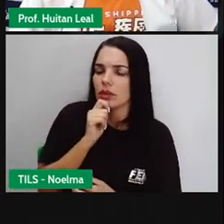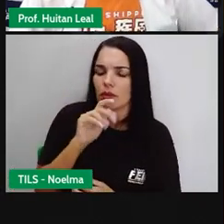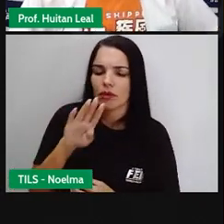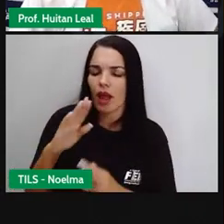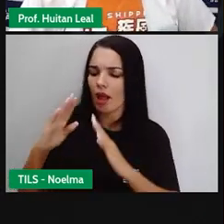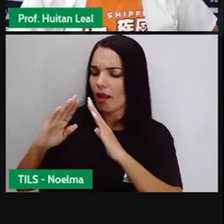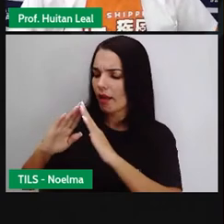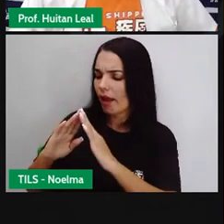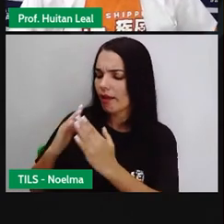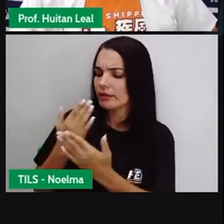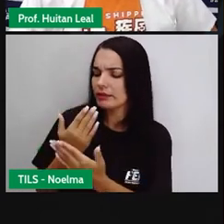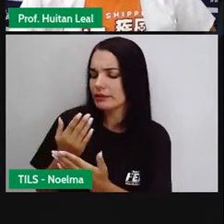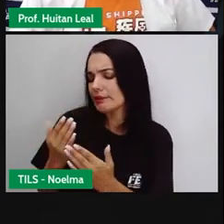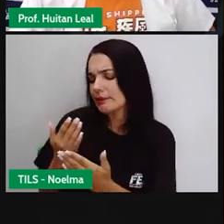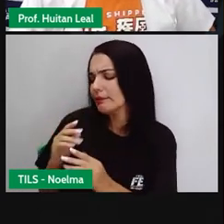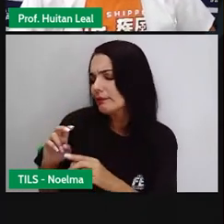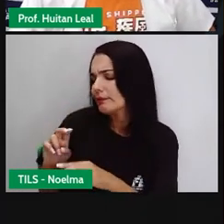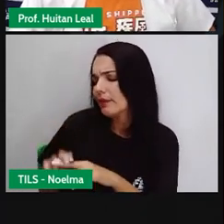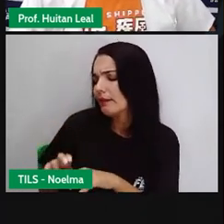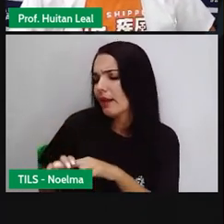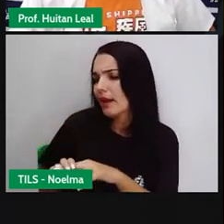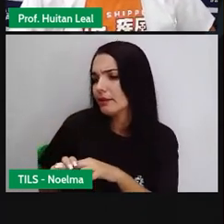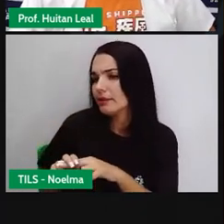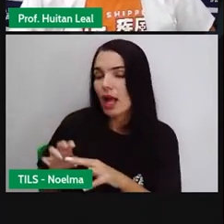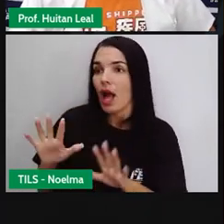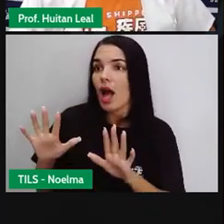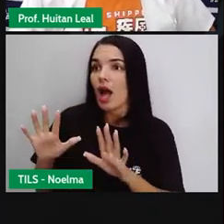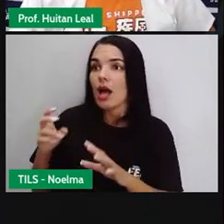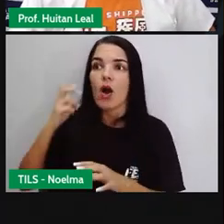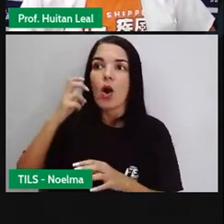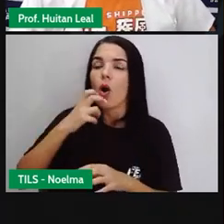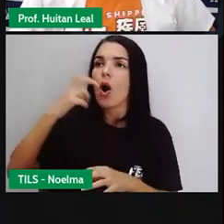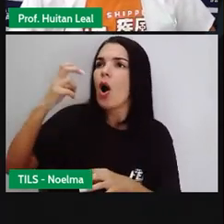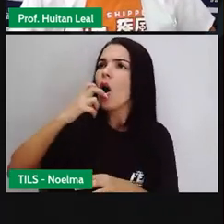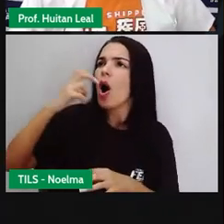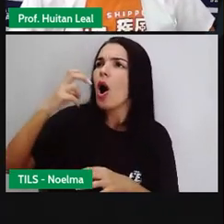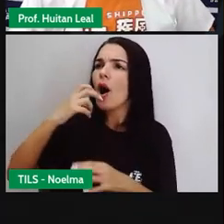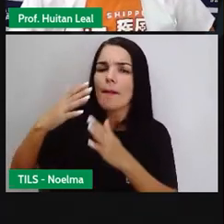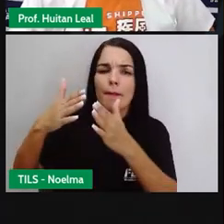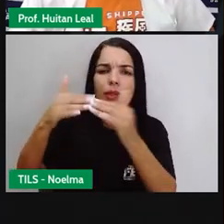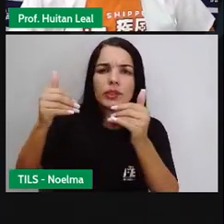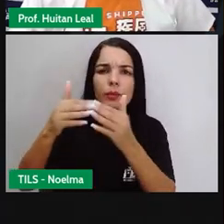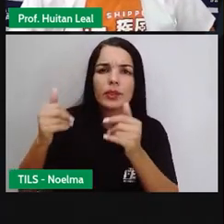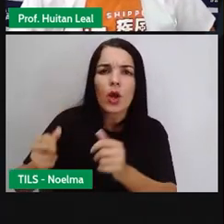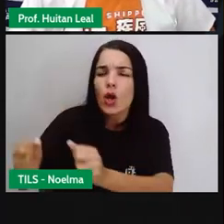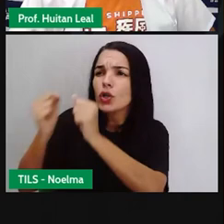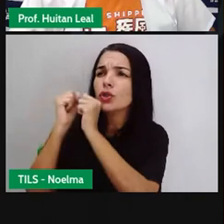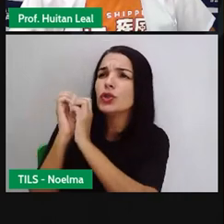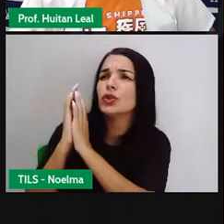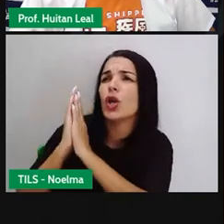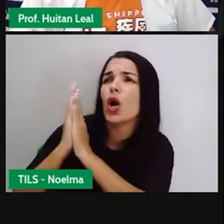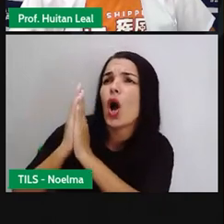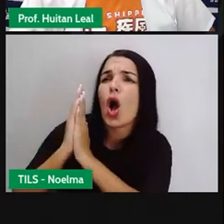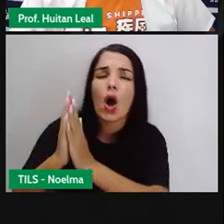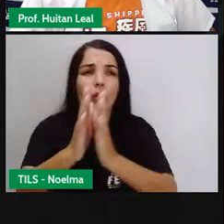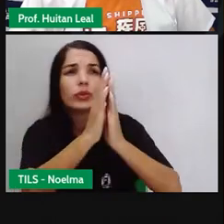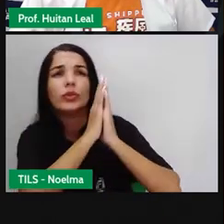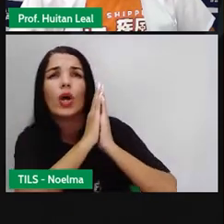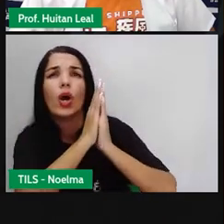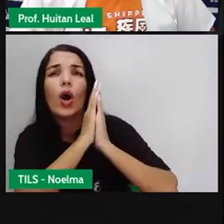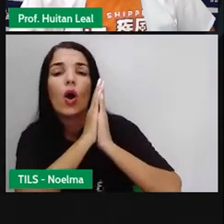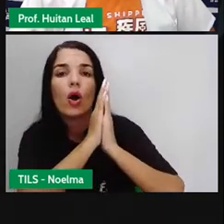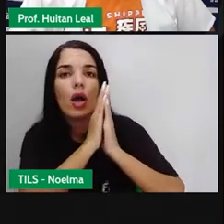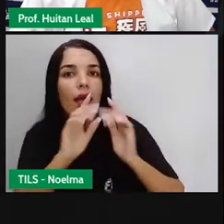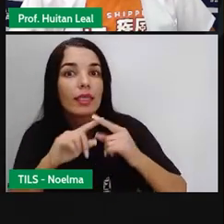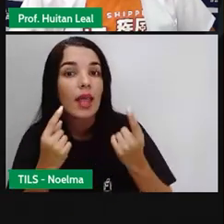e, de repente, você vê lá fora gritos de alguém gritando, falando, pedindo socorro. Quando você ouve socorro